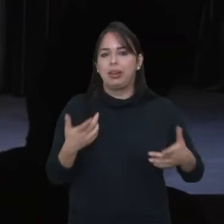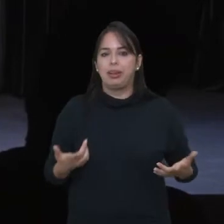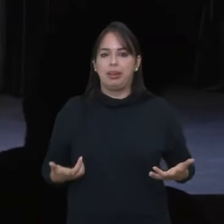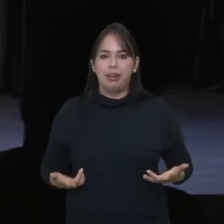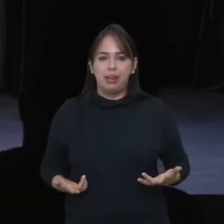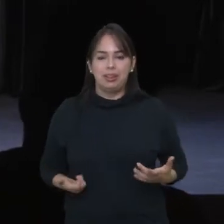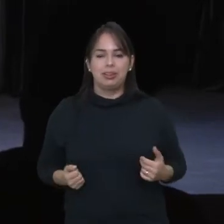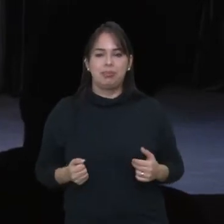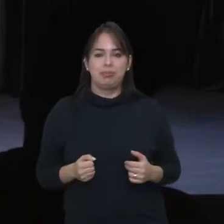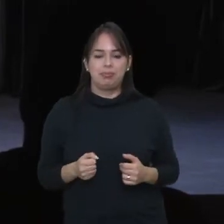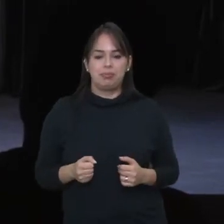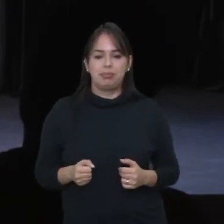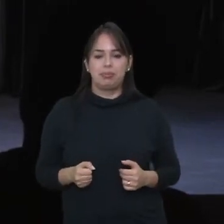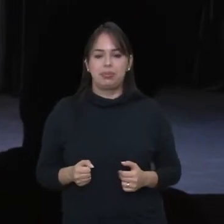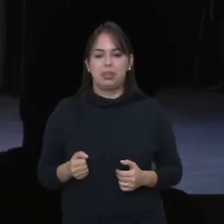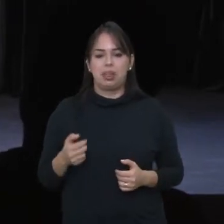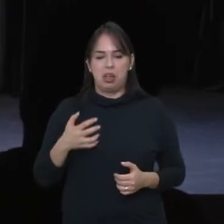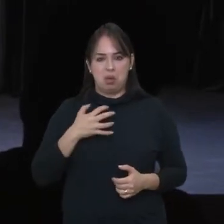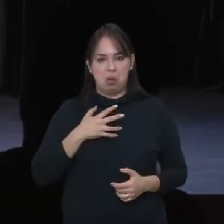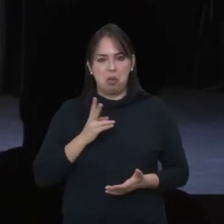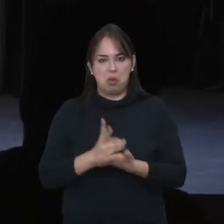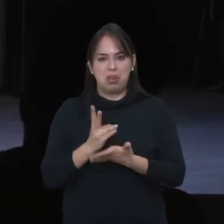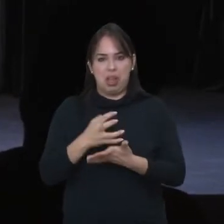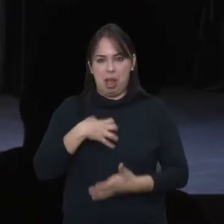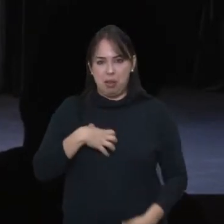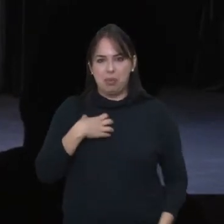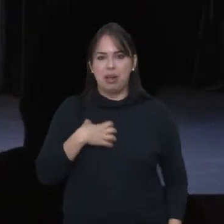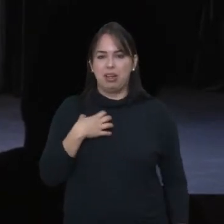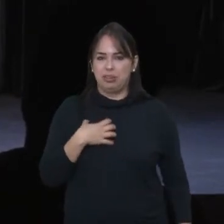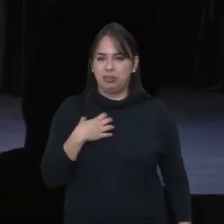Cara Eu continuei bravo